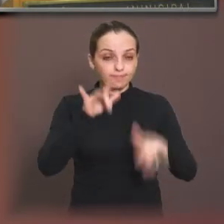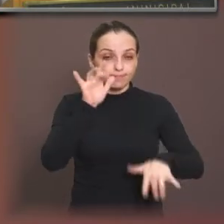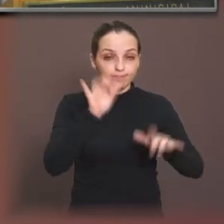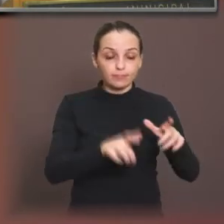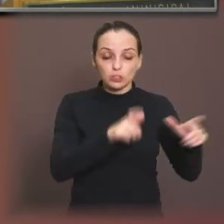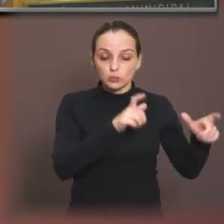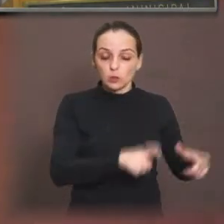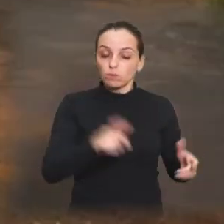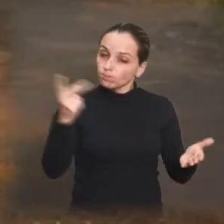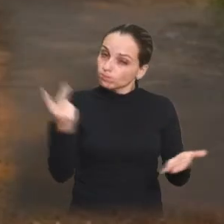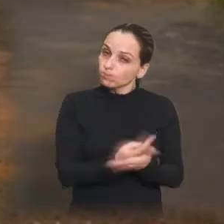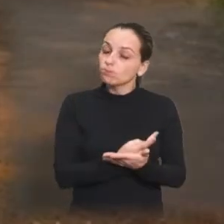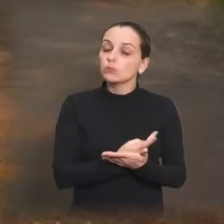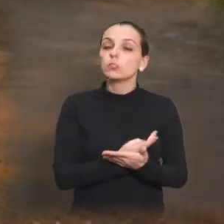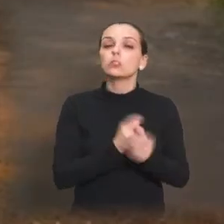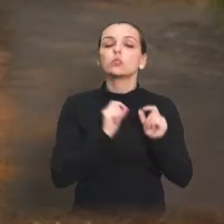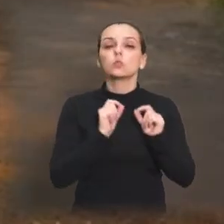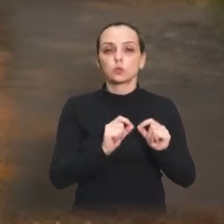inadequado.